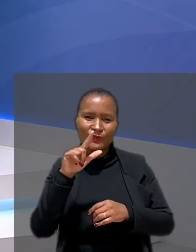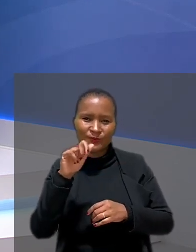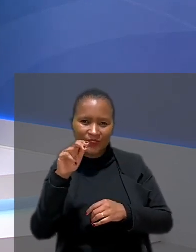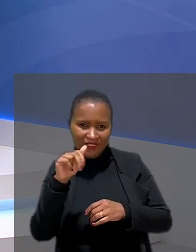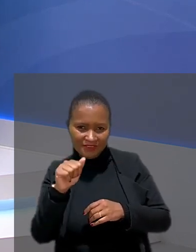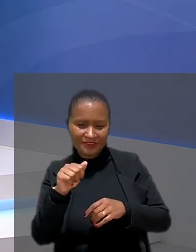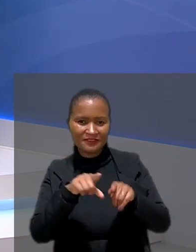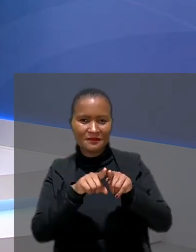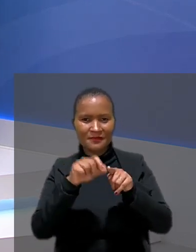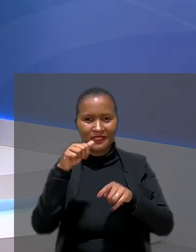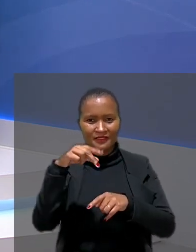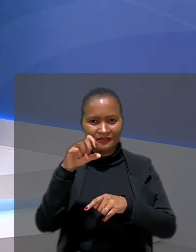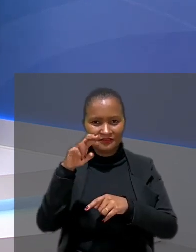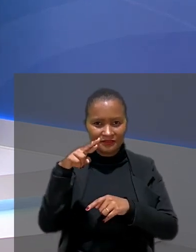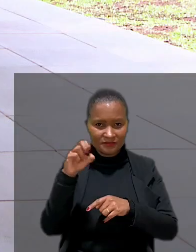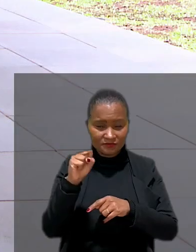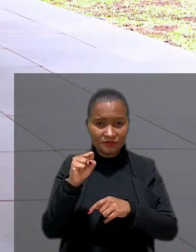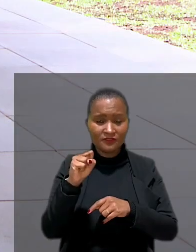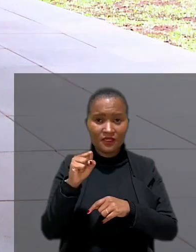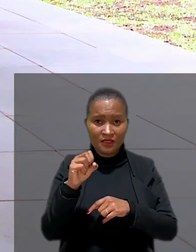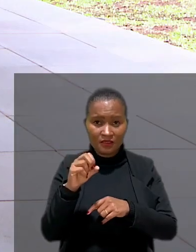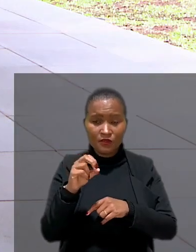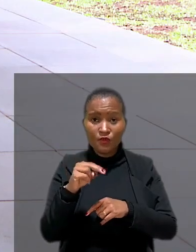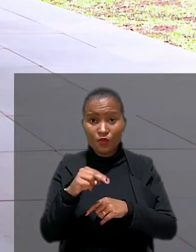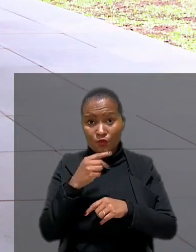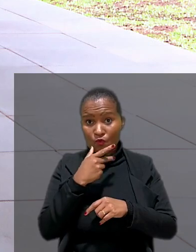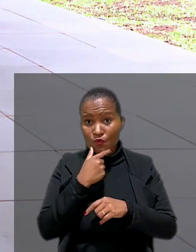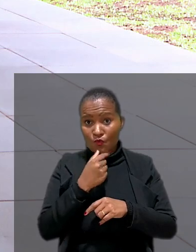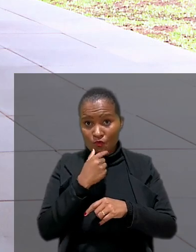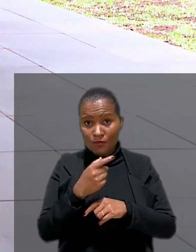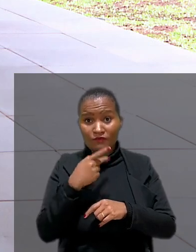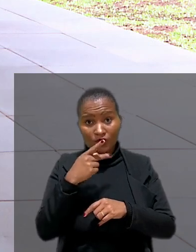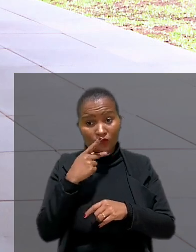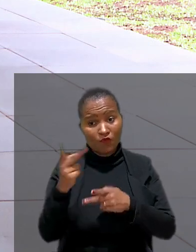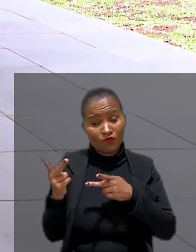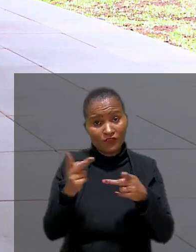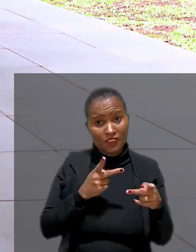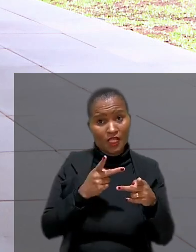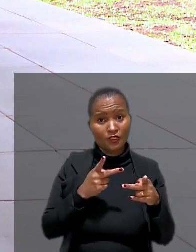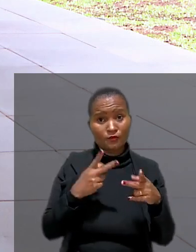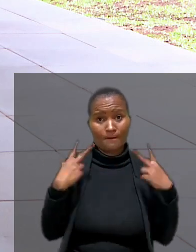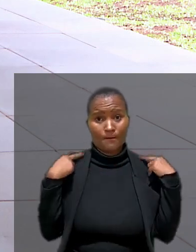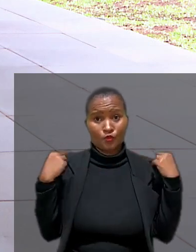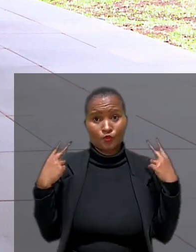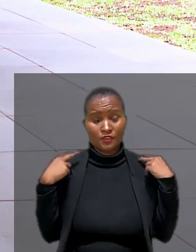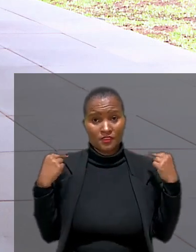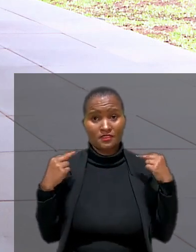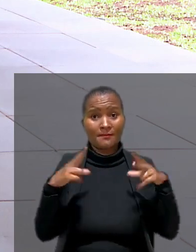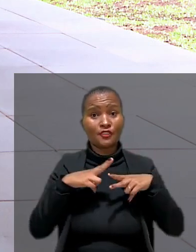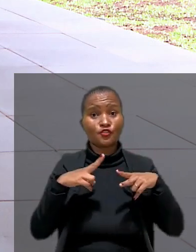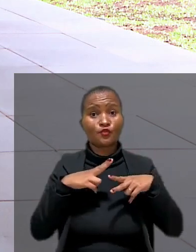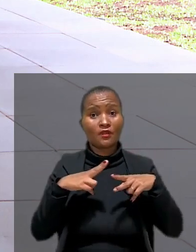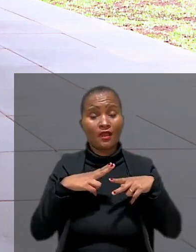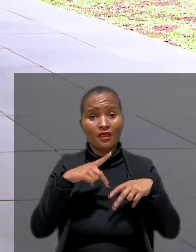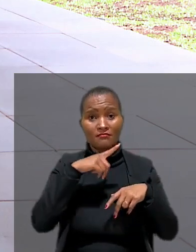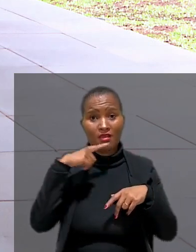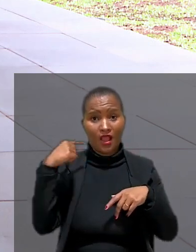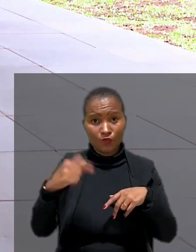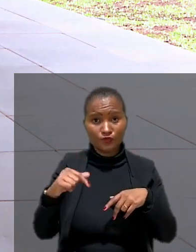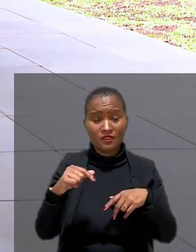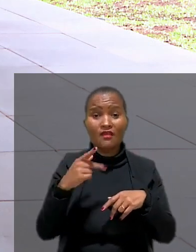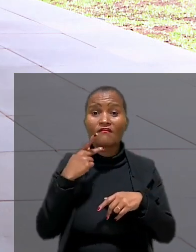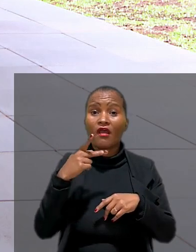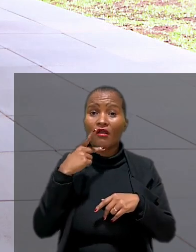Oi, Luana. Oi, Anderson. O autor da ação trabalhista contou que foi convidado para ser motorista particular do jogador na Rússia.